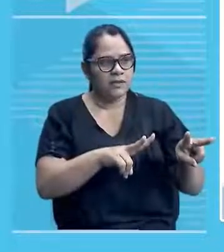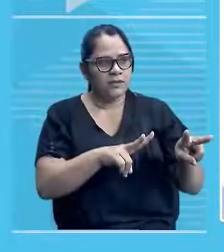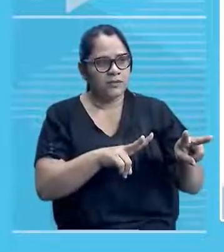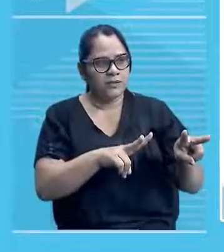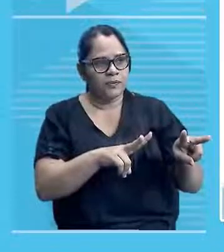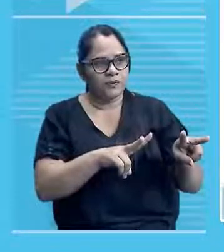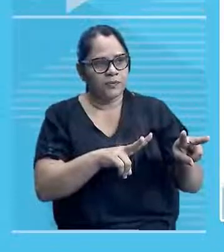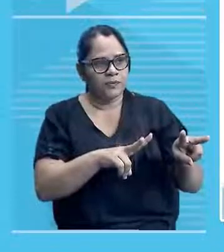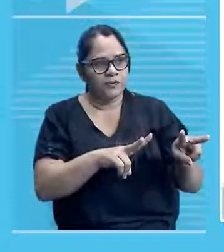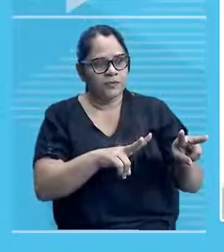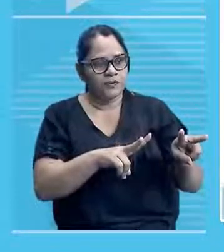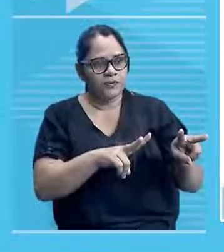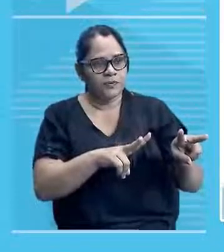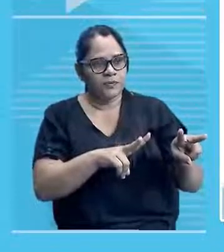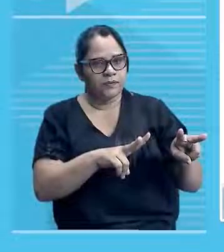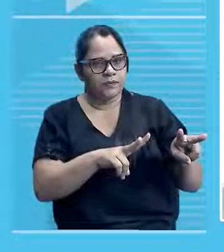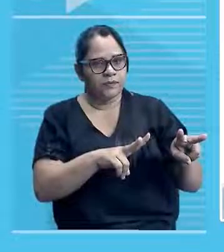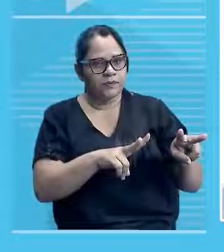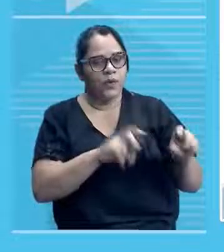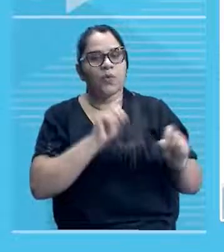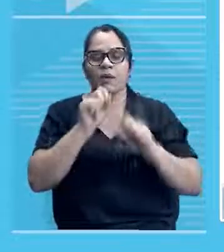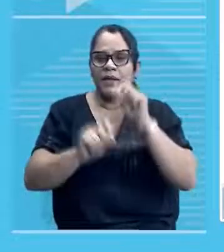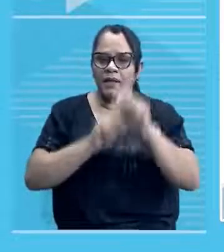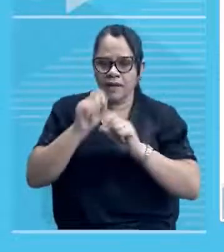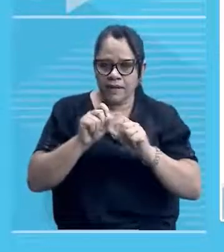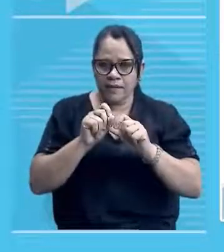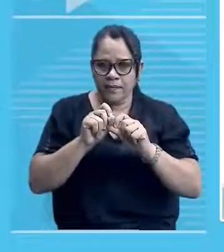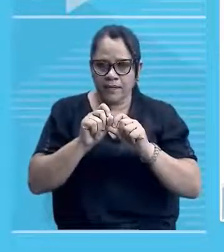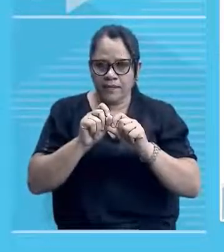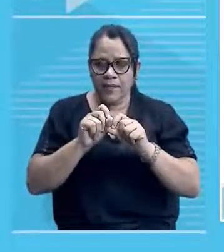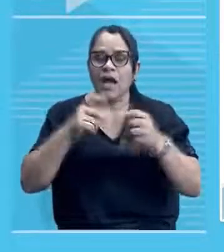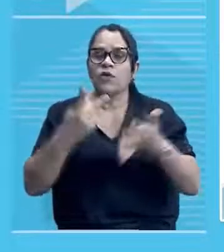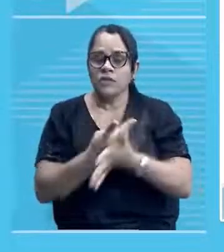o fato de lá ter sido exibido, né?